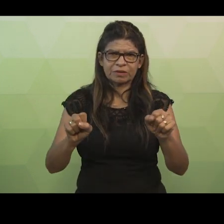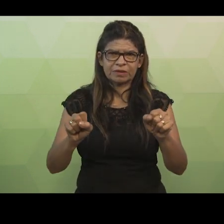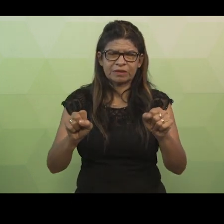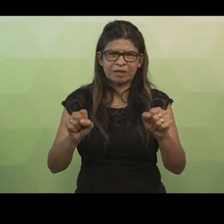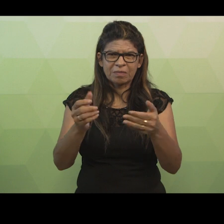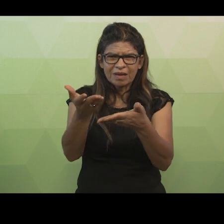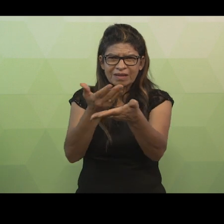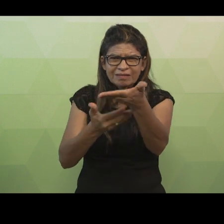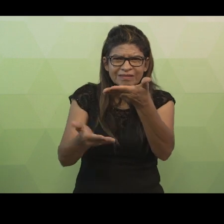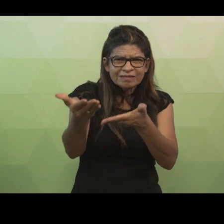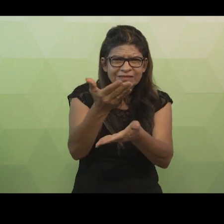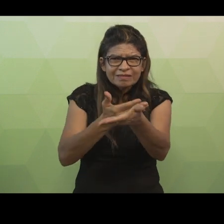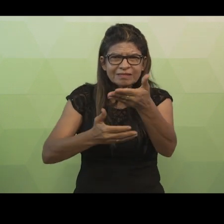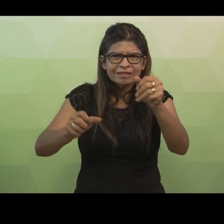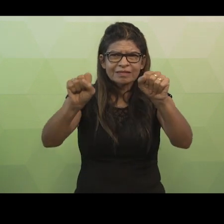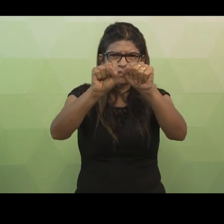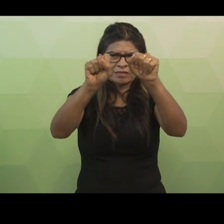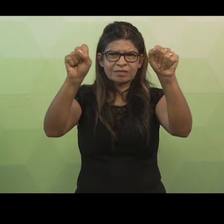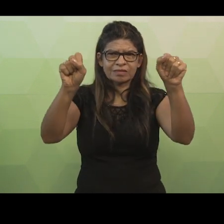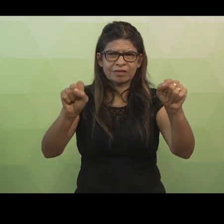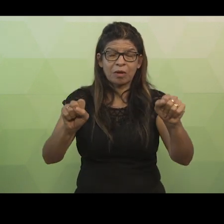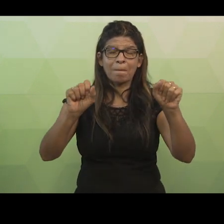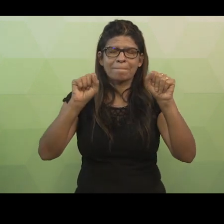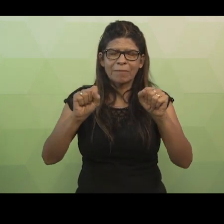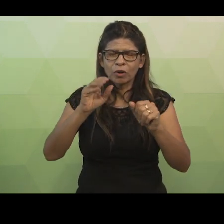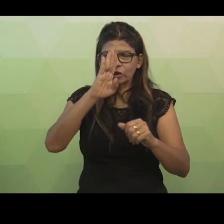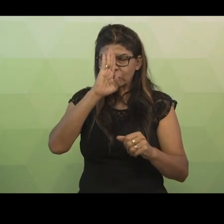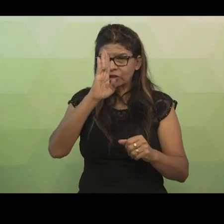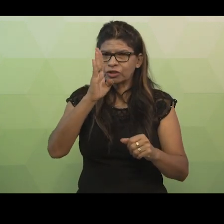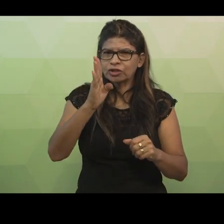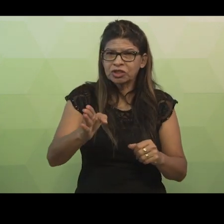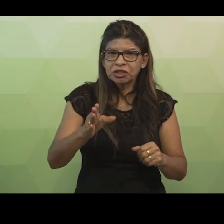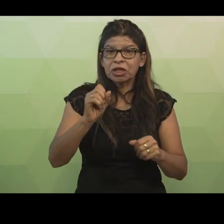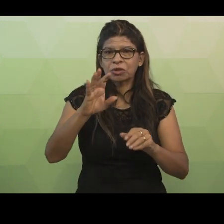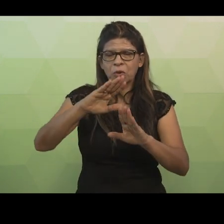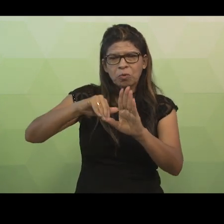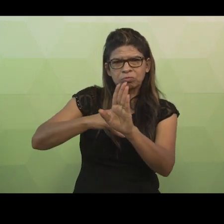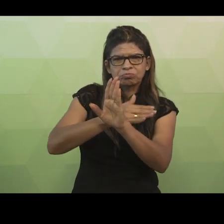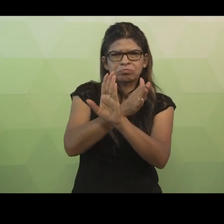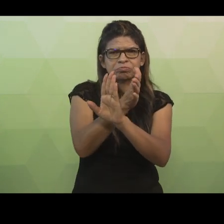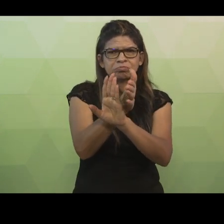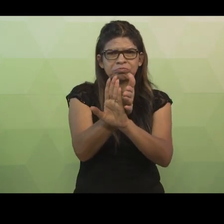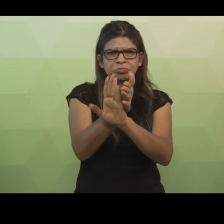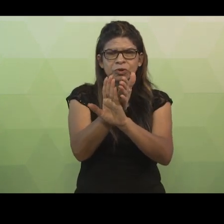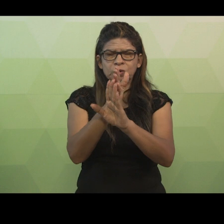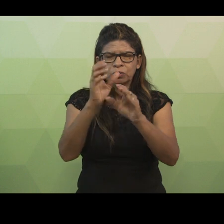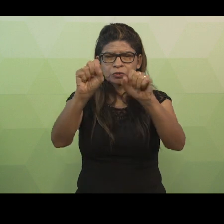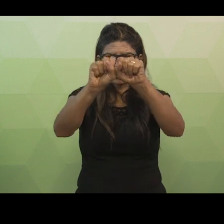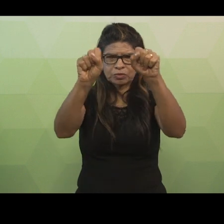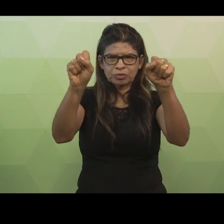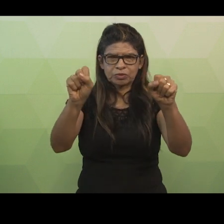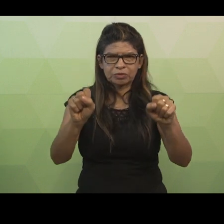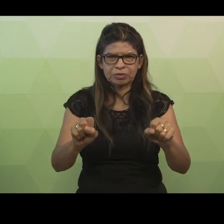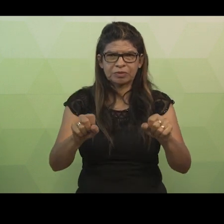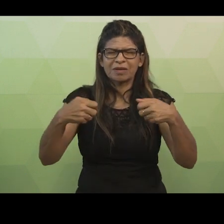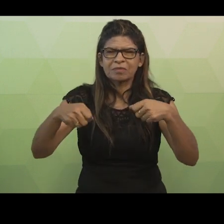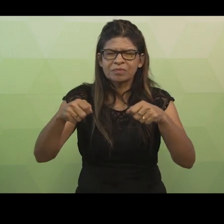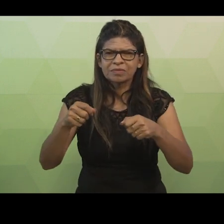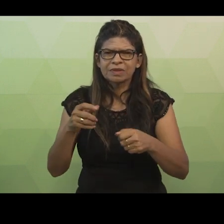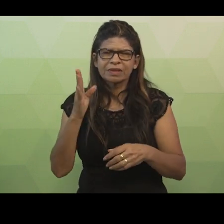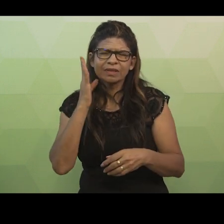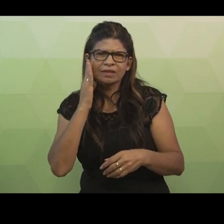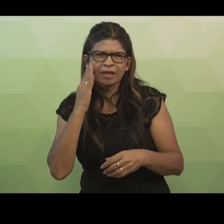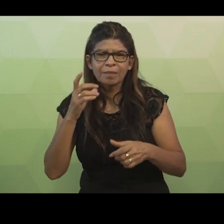interação pode ser feita de maneira direta ou indiretamente. Precisamos identificar quais os